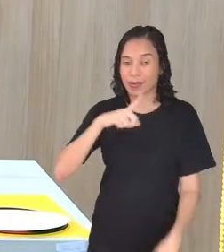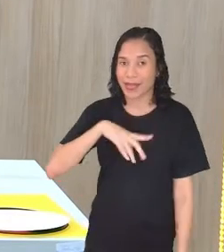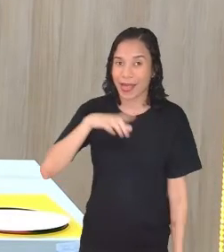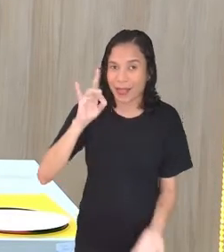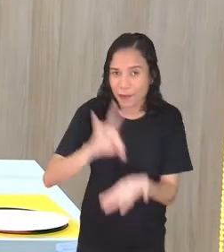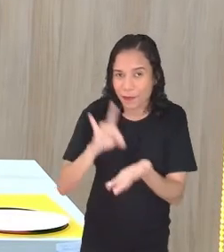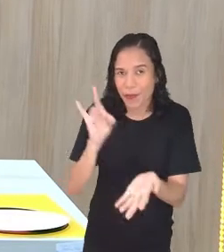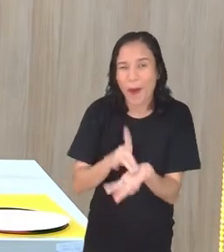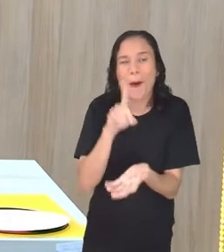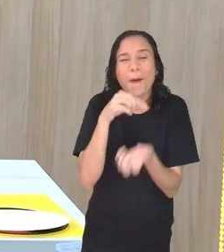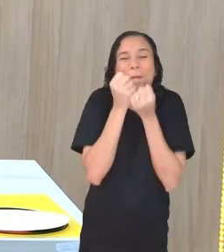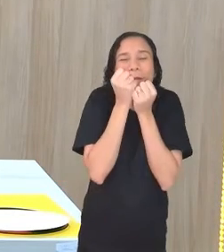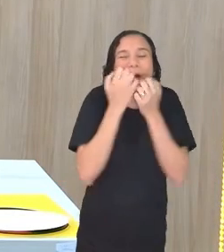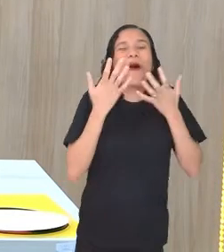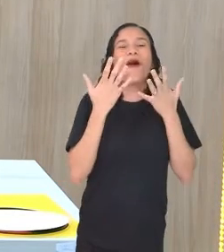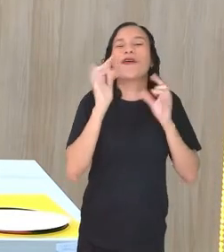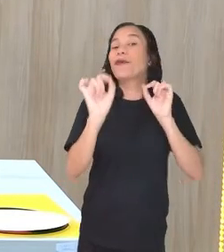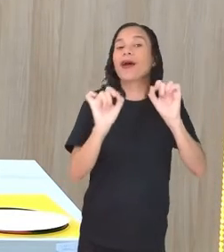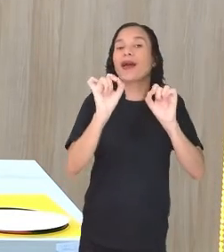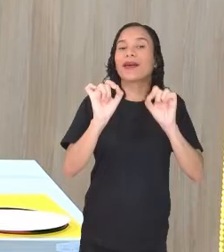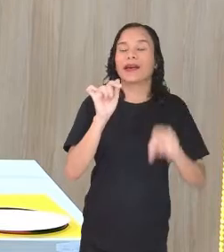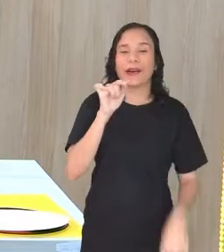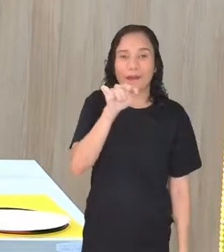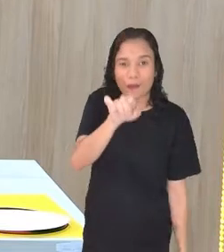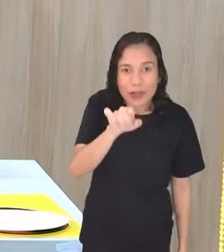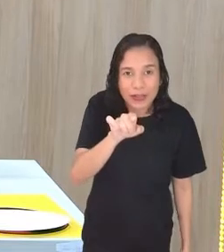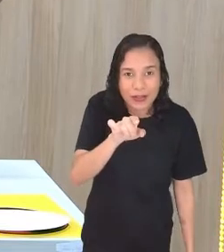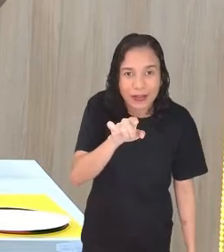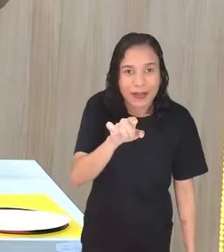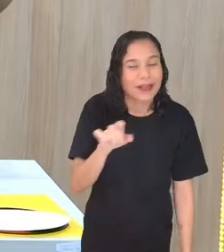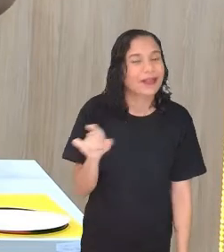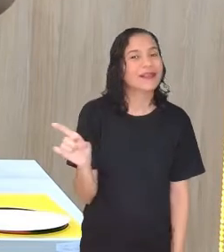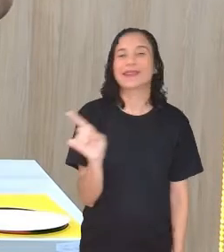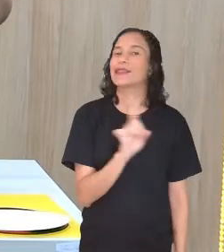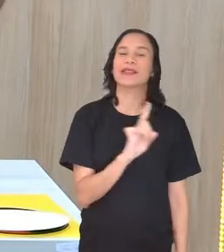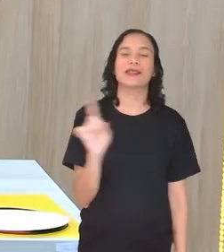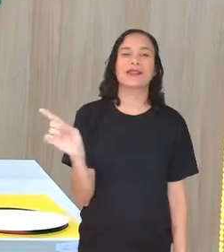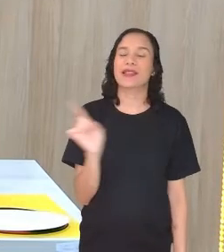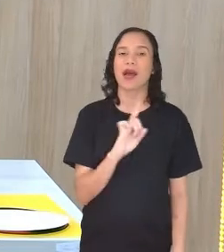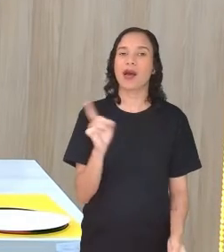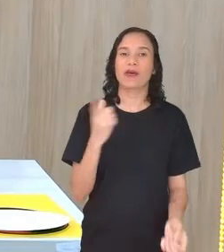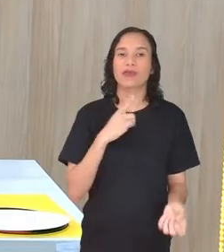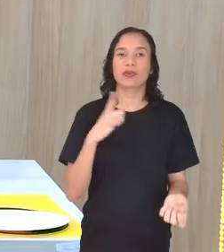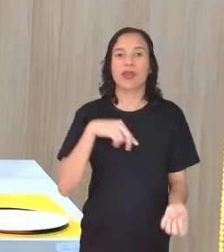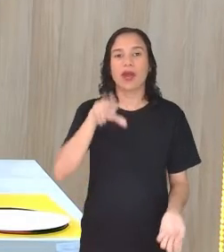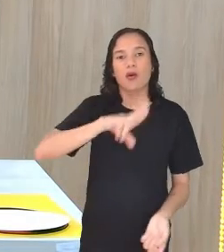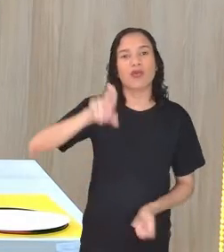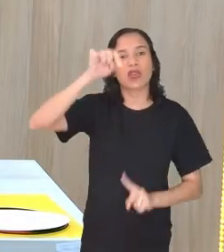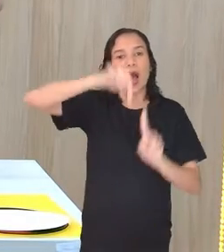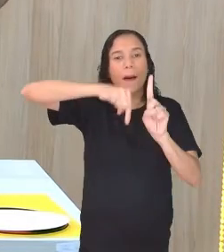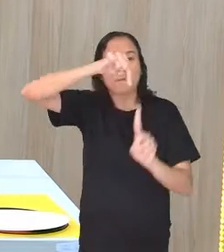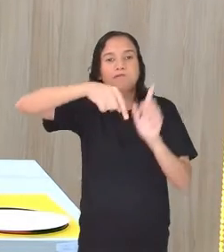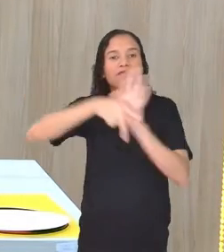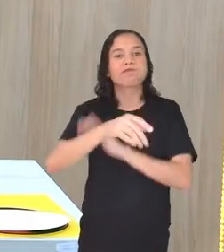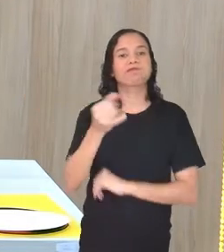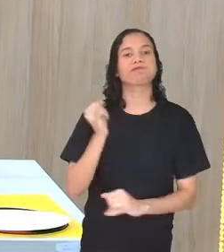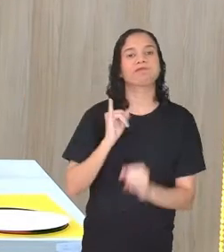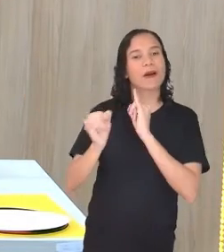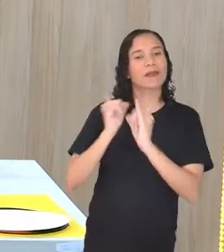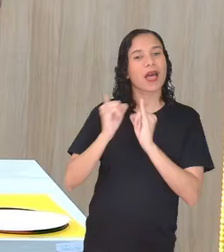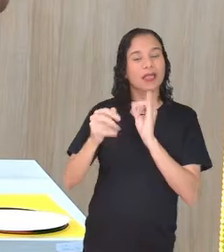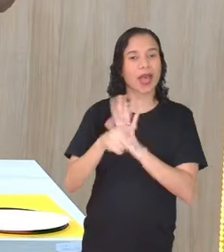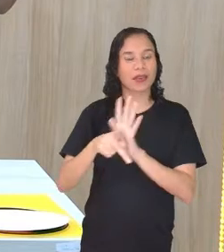muito boa. Vocês não vão gastar seus dados de internet. Os